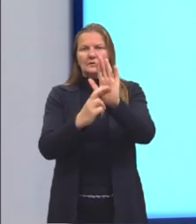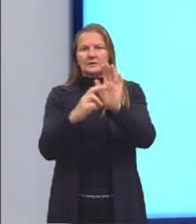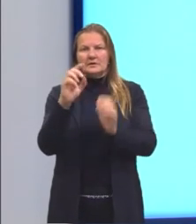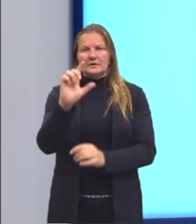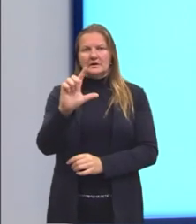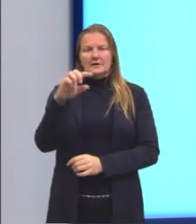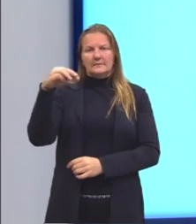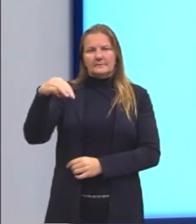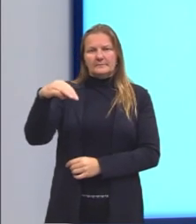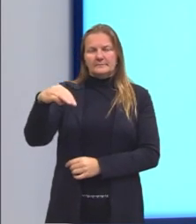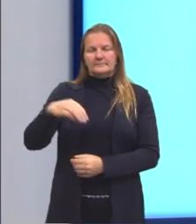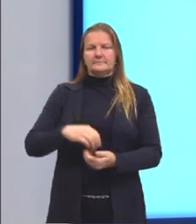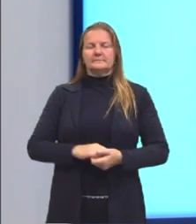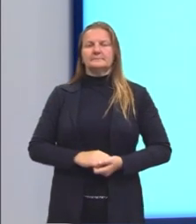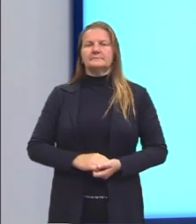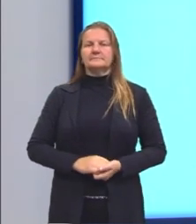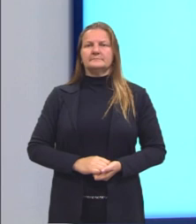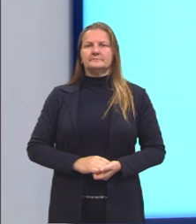metro.